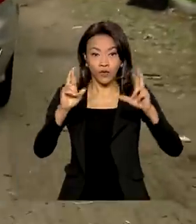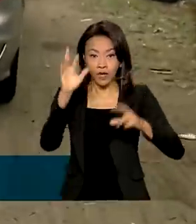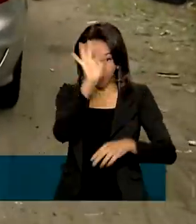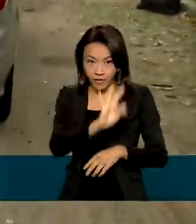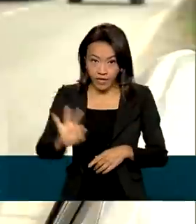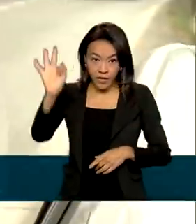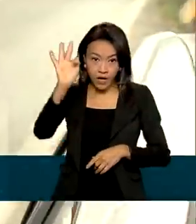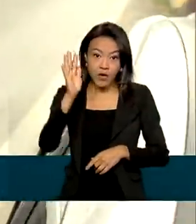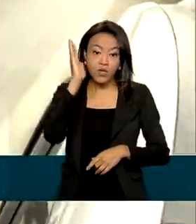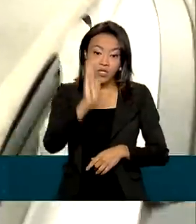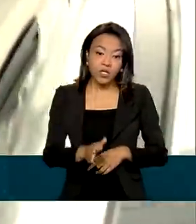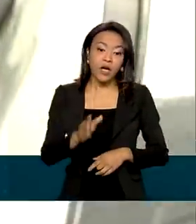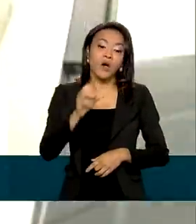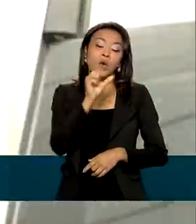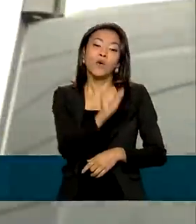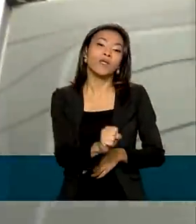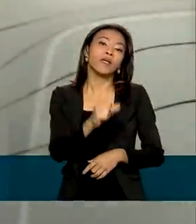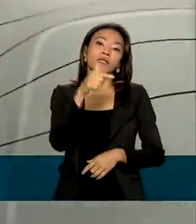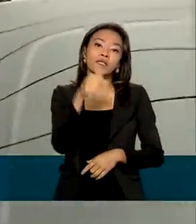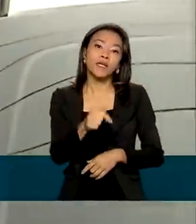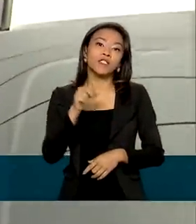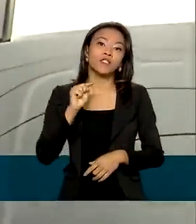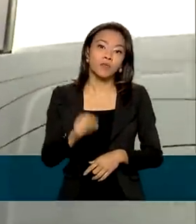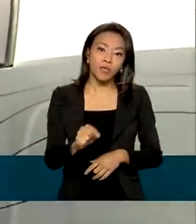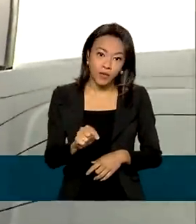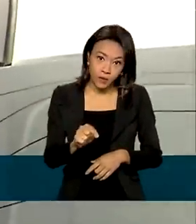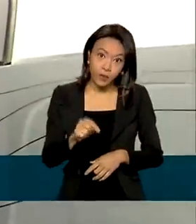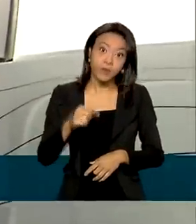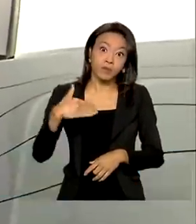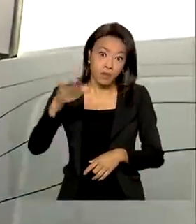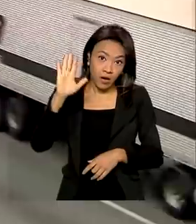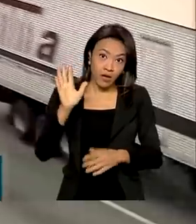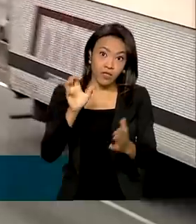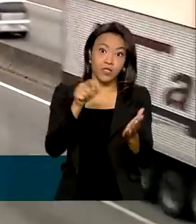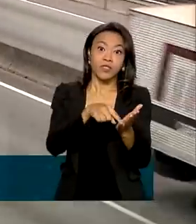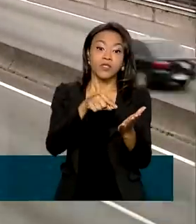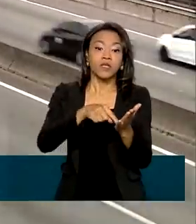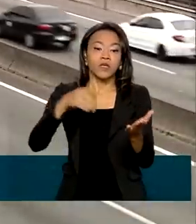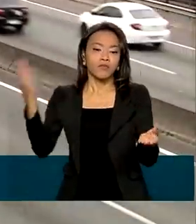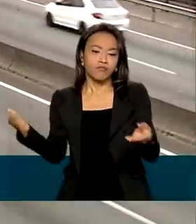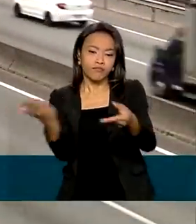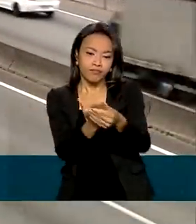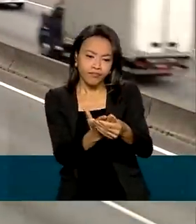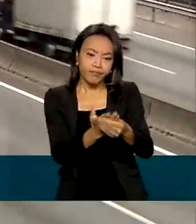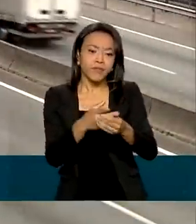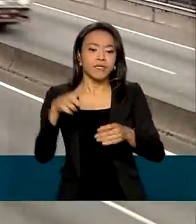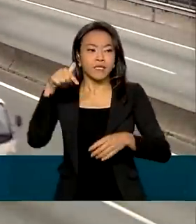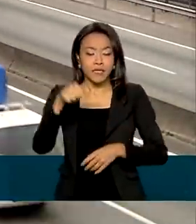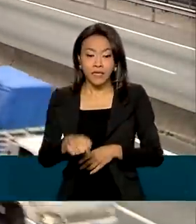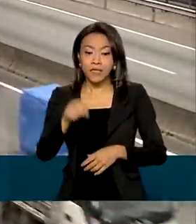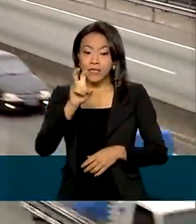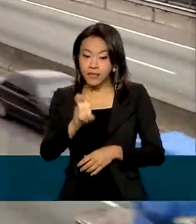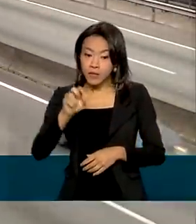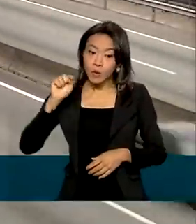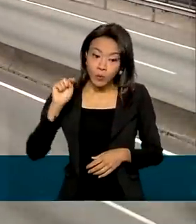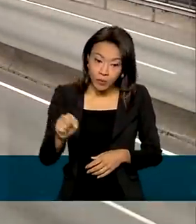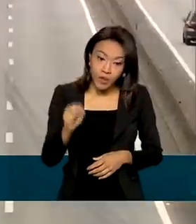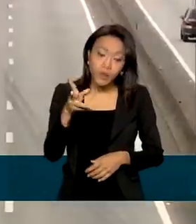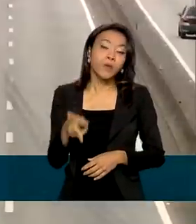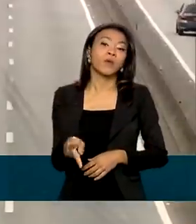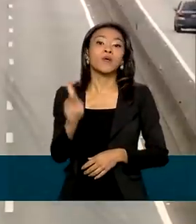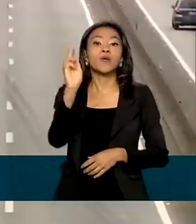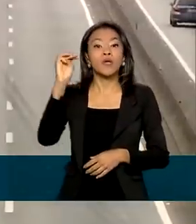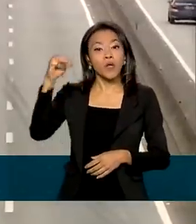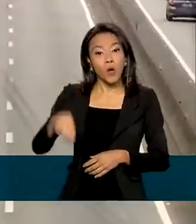.832 autos de infração ao longo dos 75 mil quilômetros de rodovias